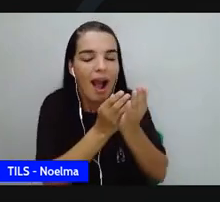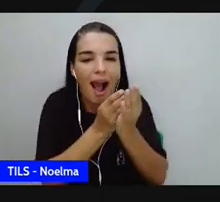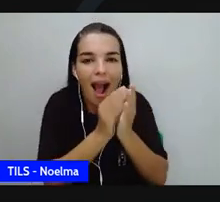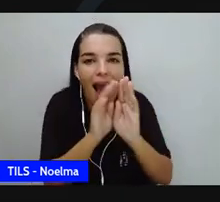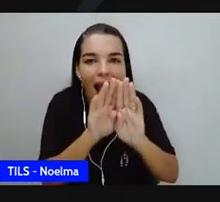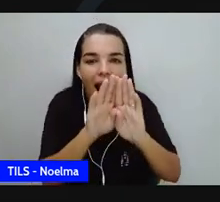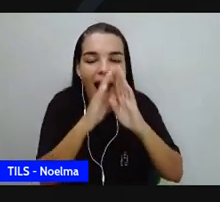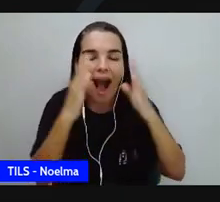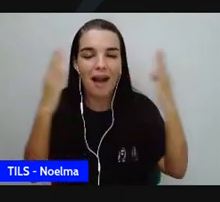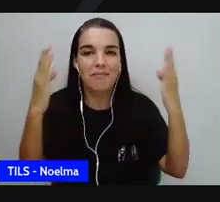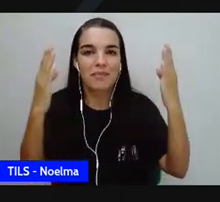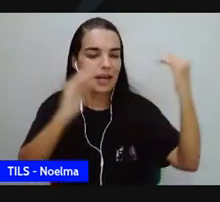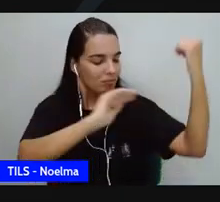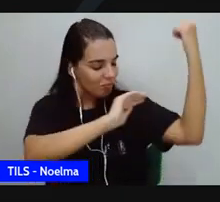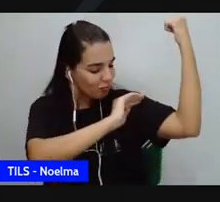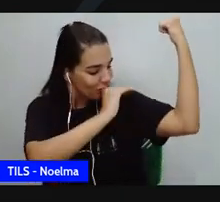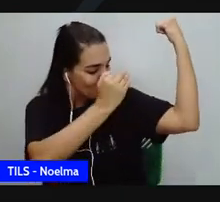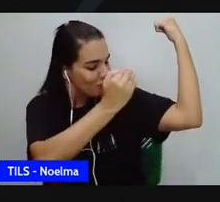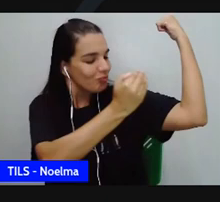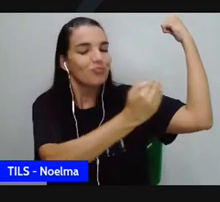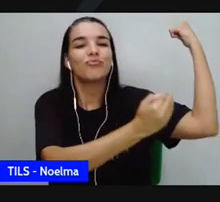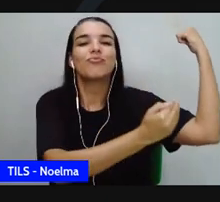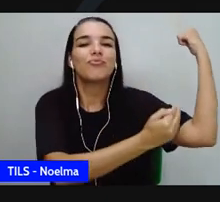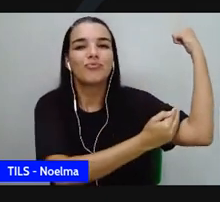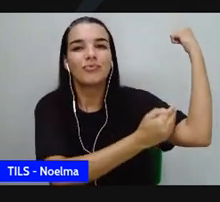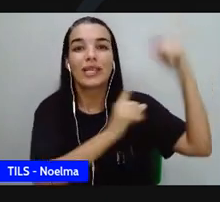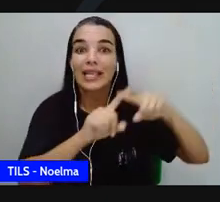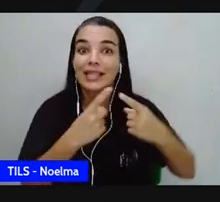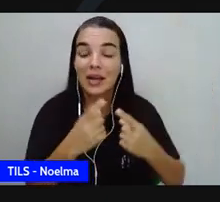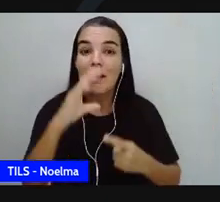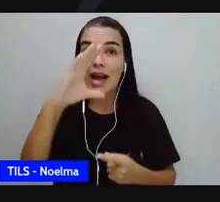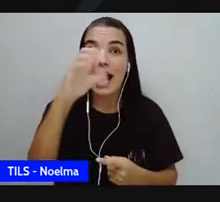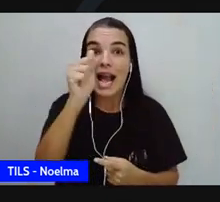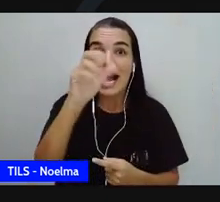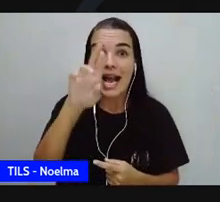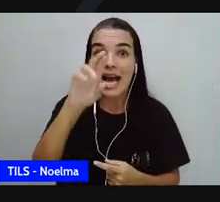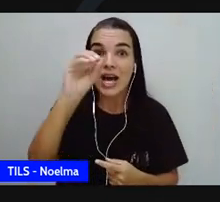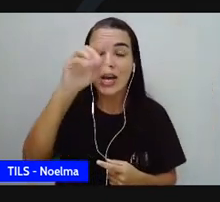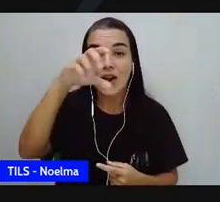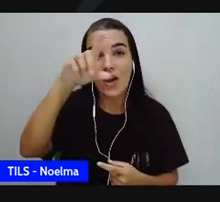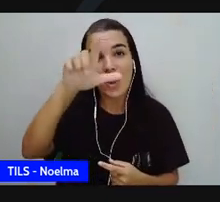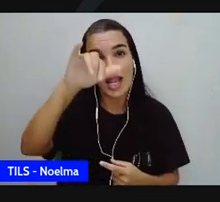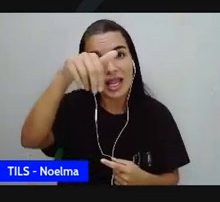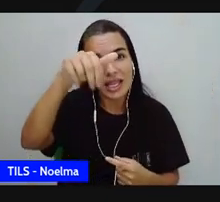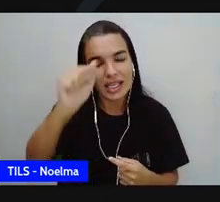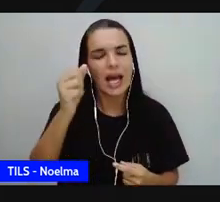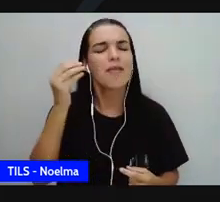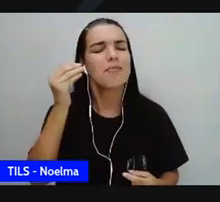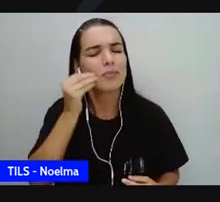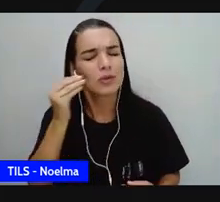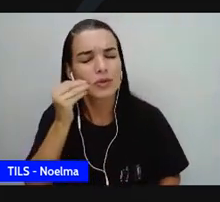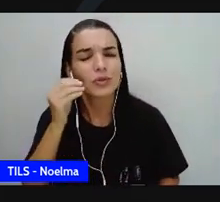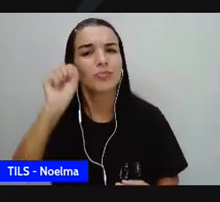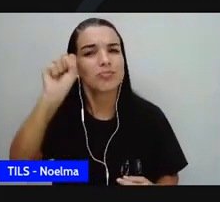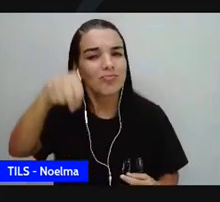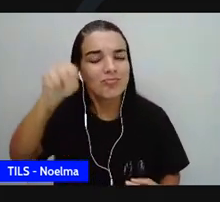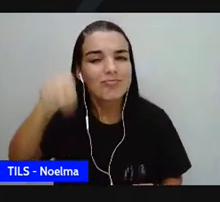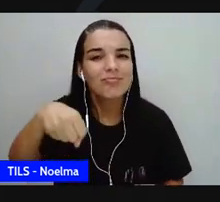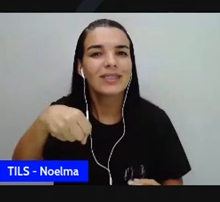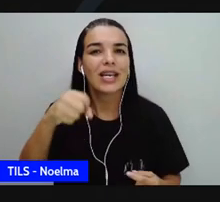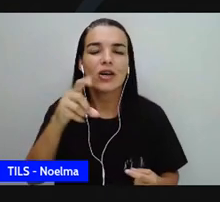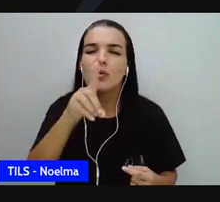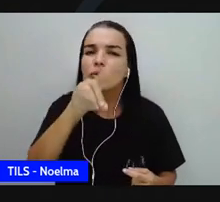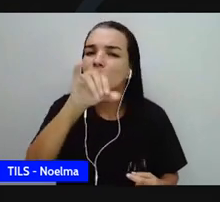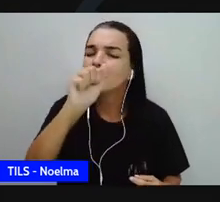empodera, e Carolina Maria de Gedi sabia de falar disso no dia do livro, é muito importante